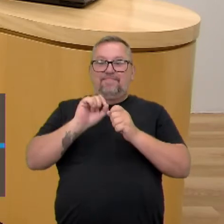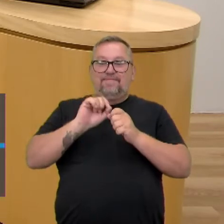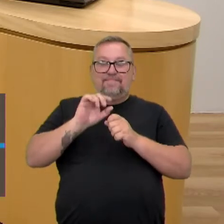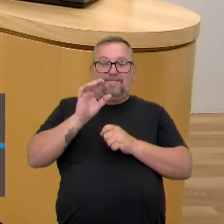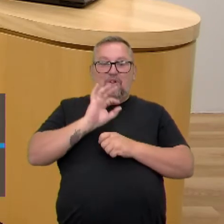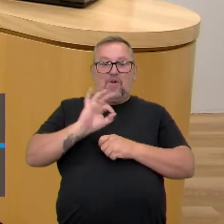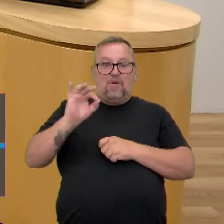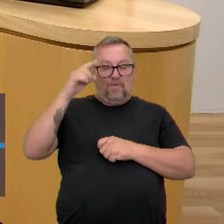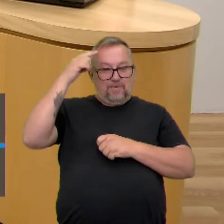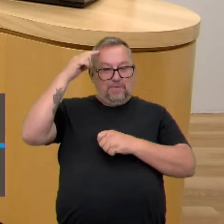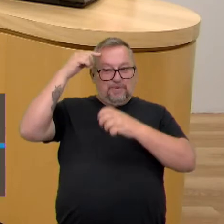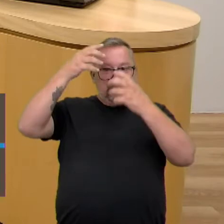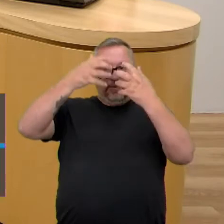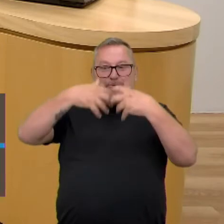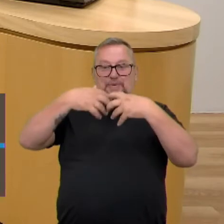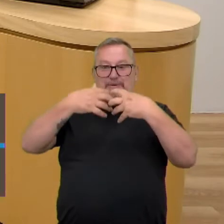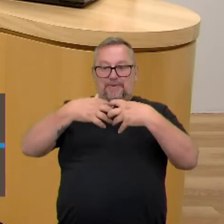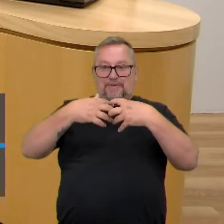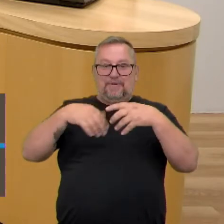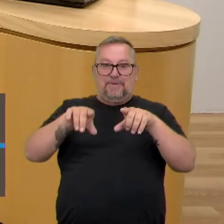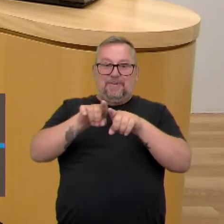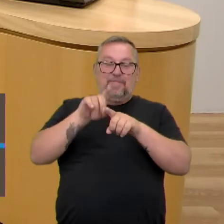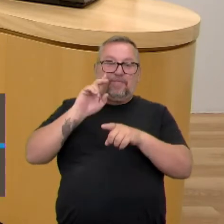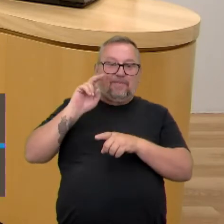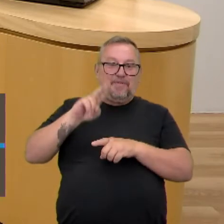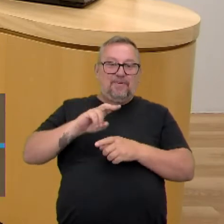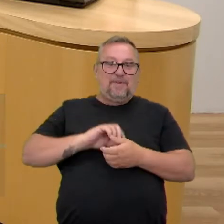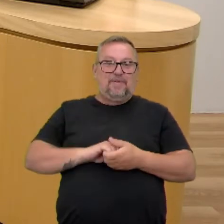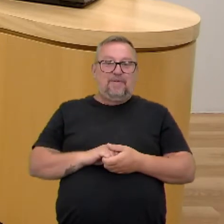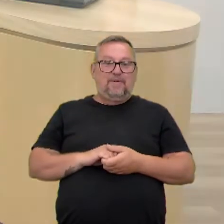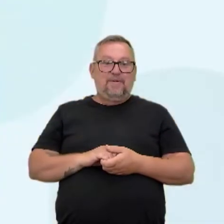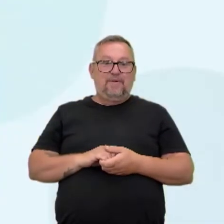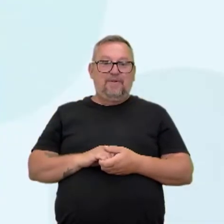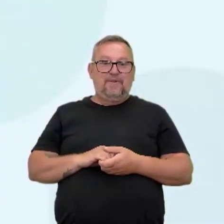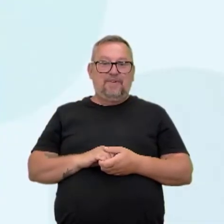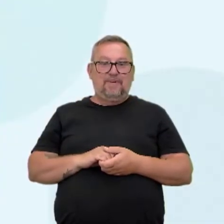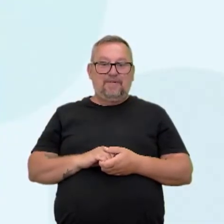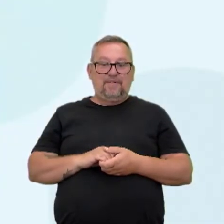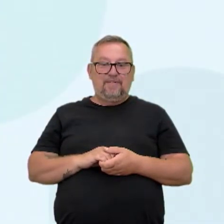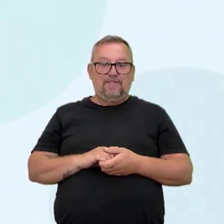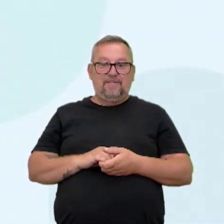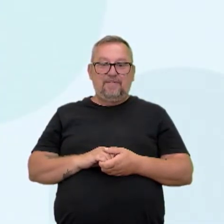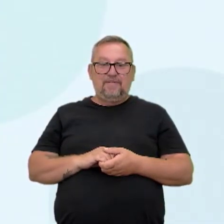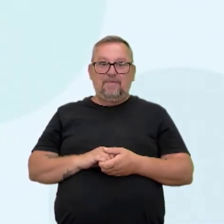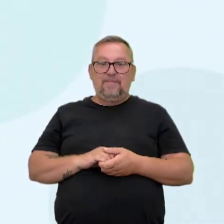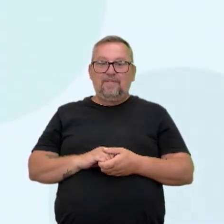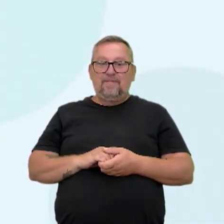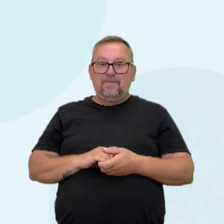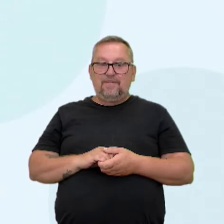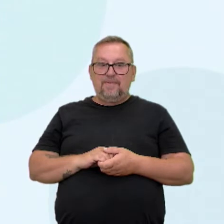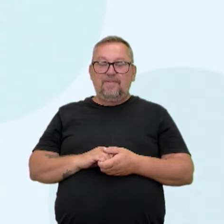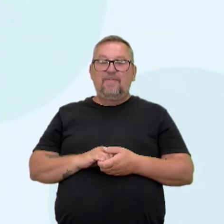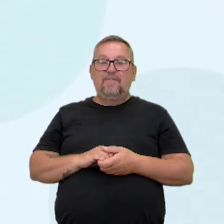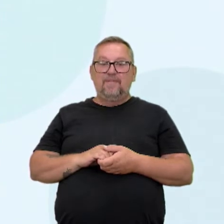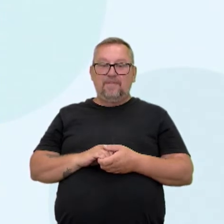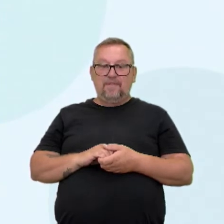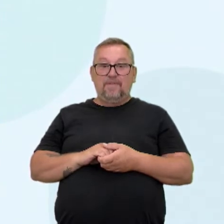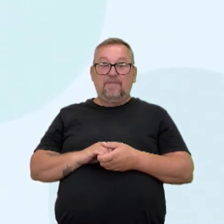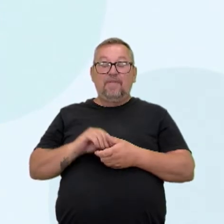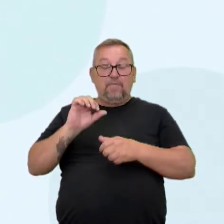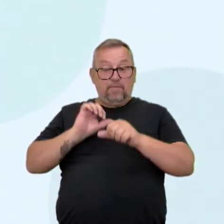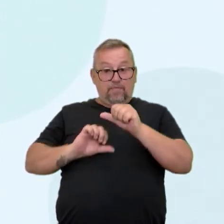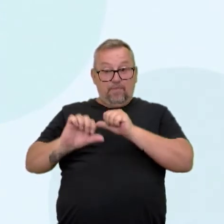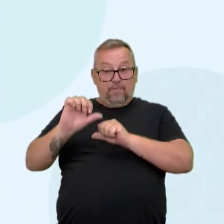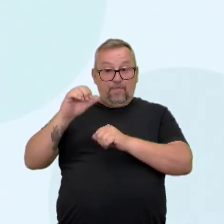mapas mentais, né? Isso. E olha lá, vamos voltar aqui para o LED. Bota no LED, transformar informações que são